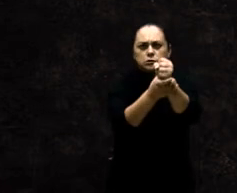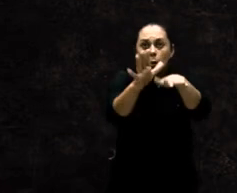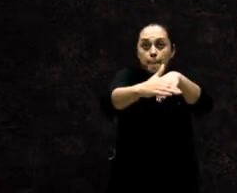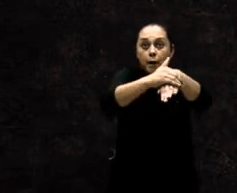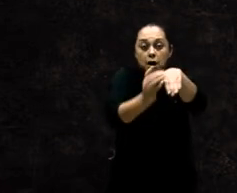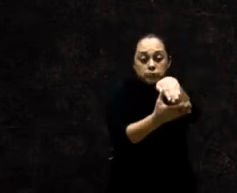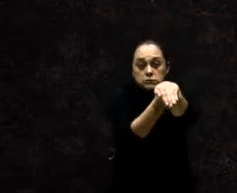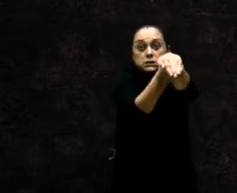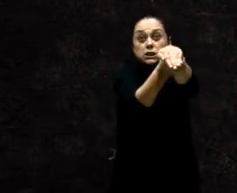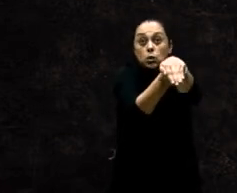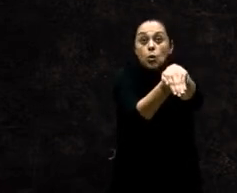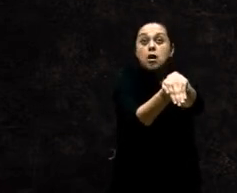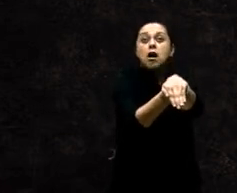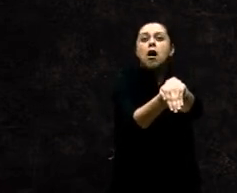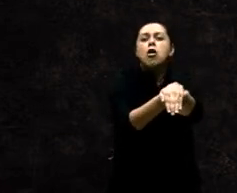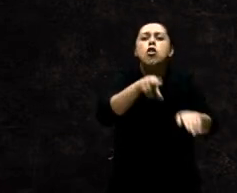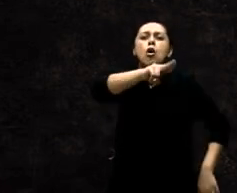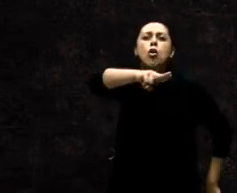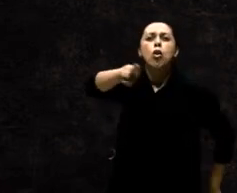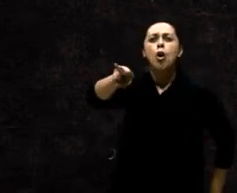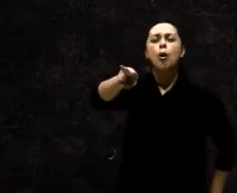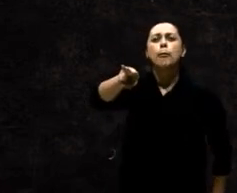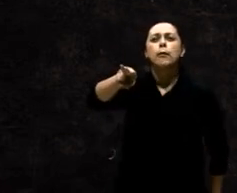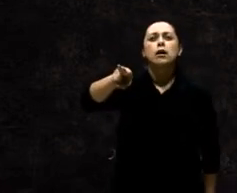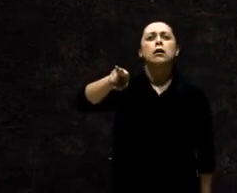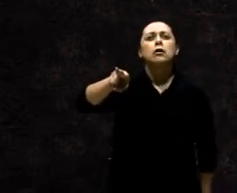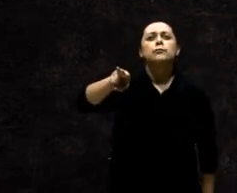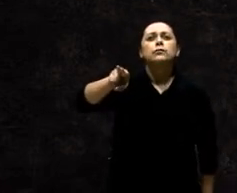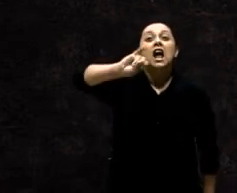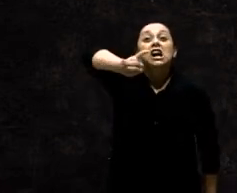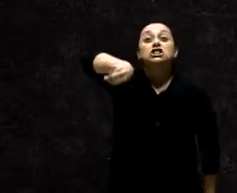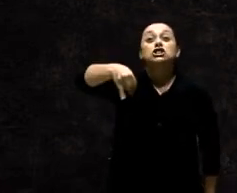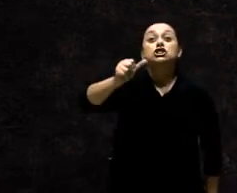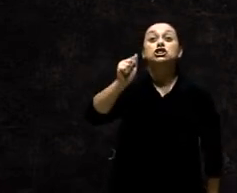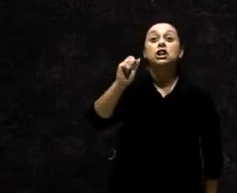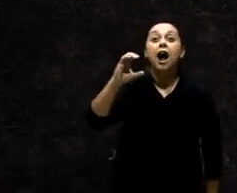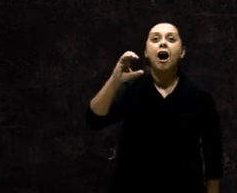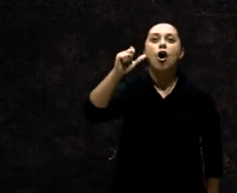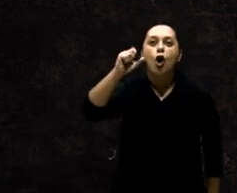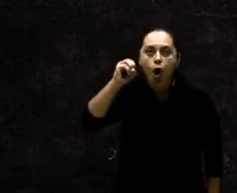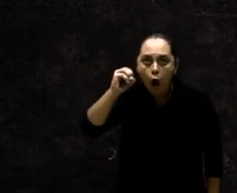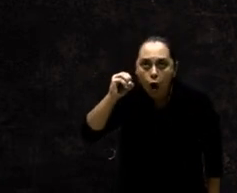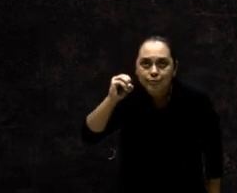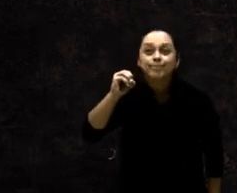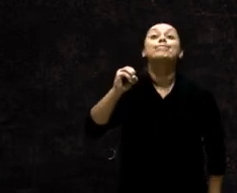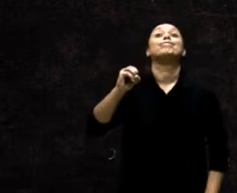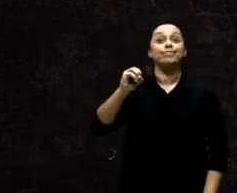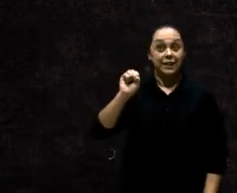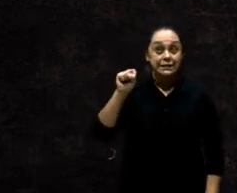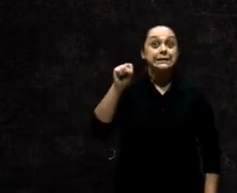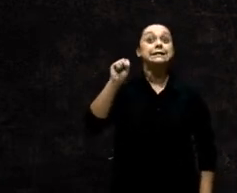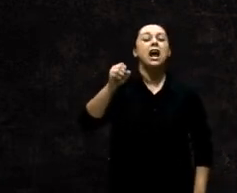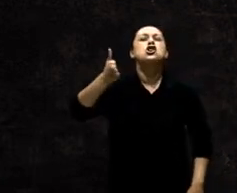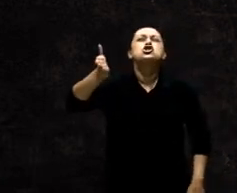Por isso se chamou o seu nome Jacó Era Isaac da idade de